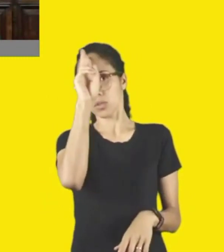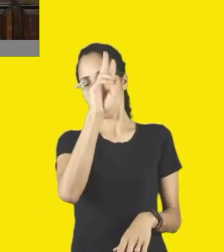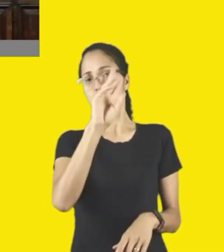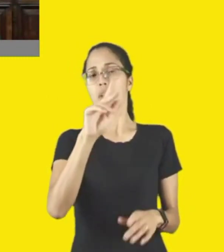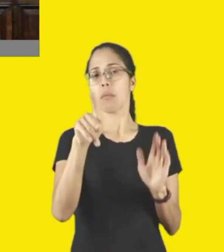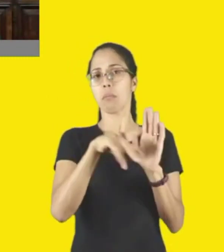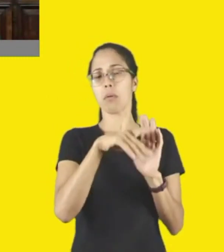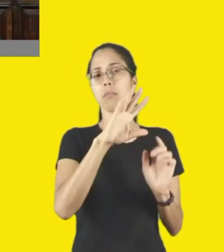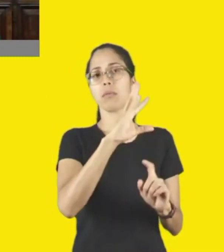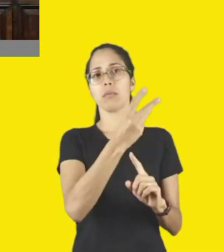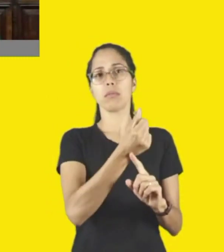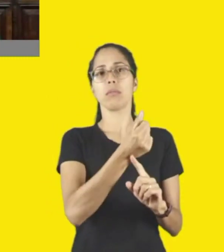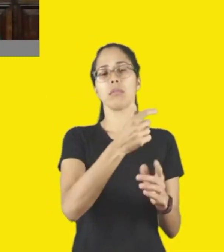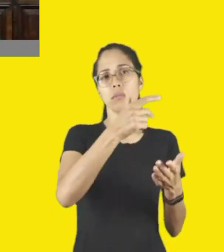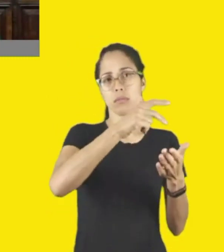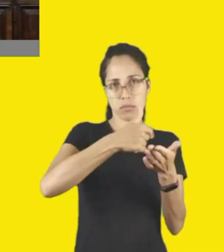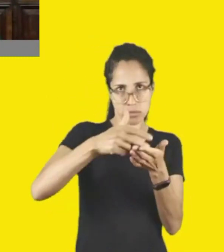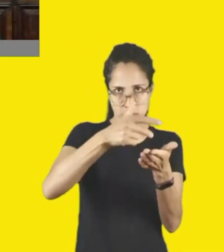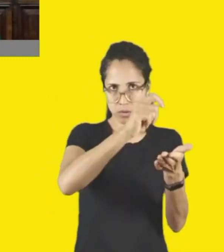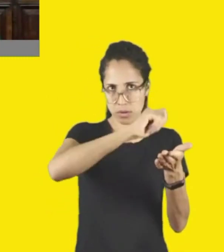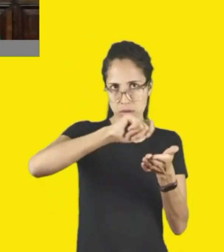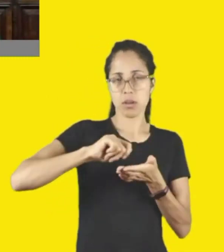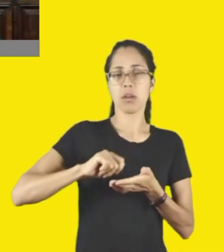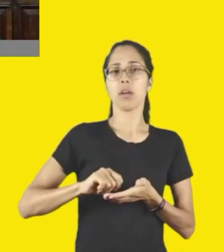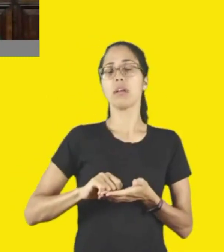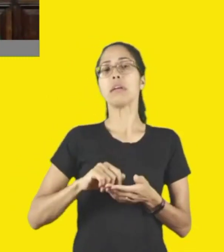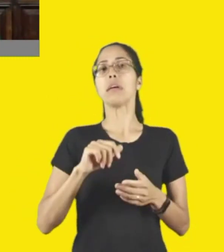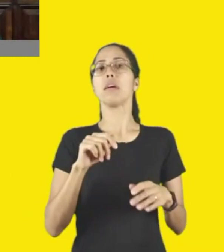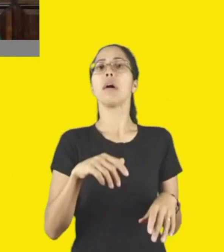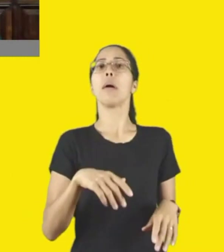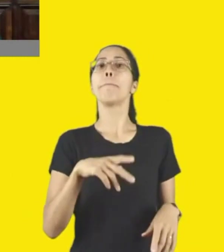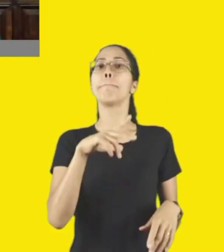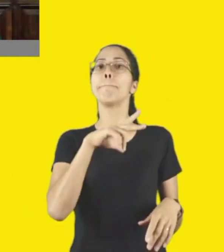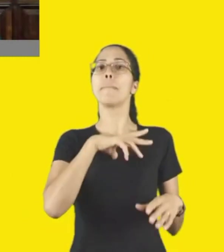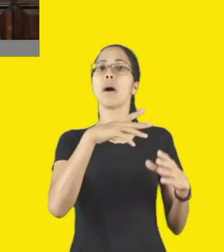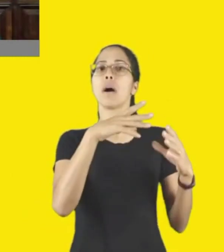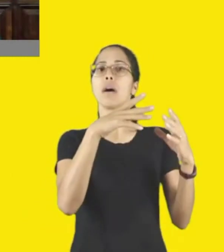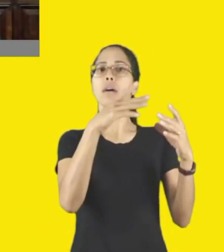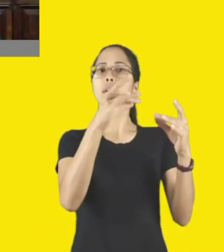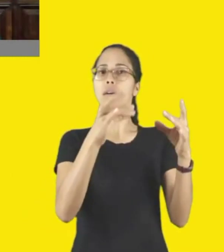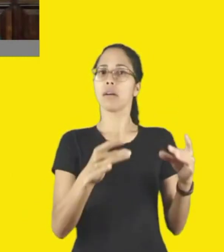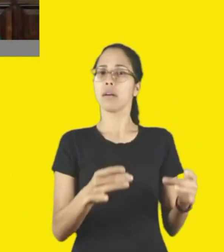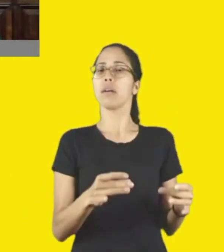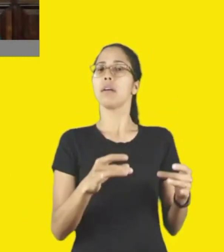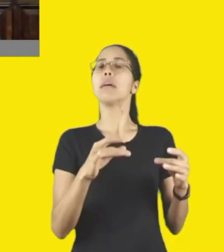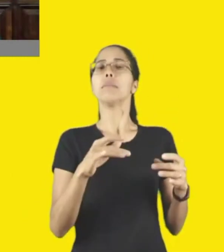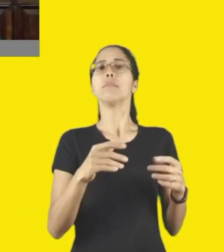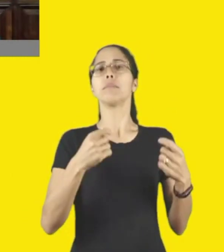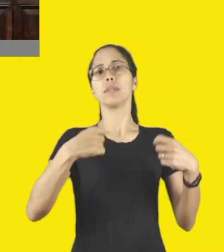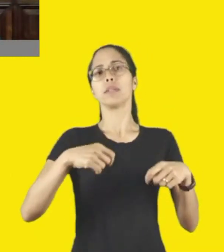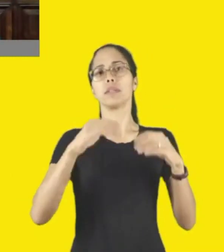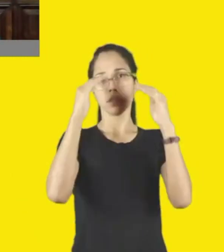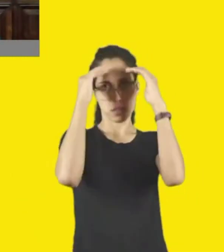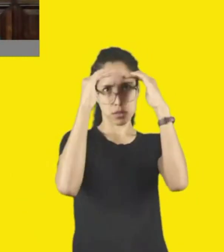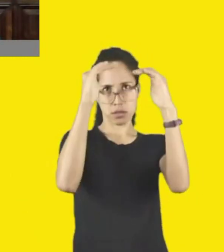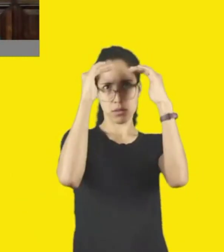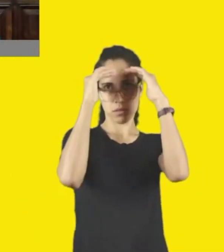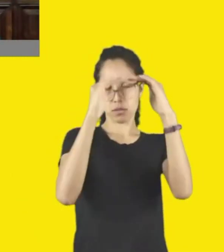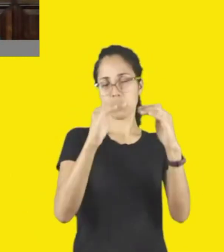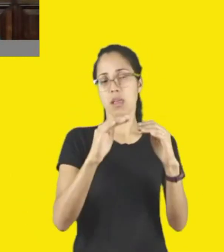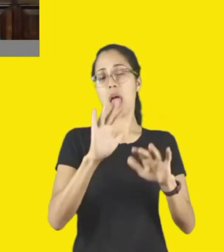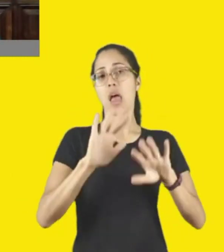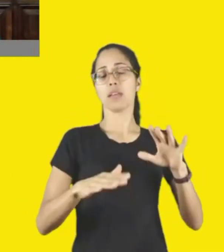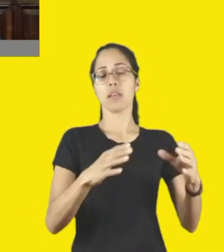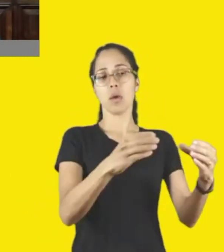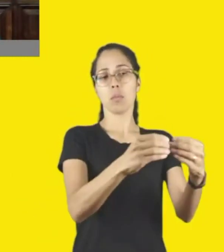particularidades precisam também ser respeitadas pelo Estado. Quando os municípios eles entram pedindo solicitações para a gente atender,